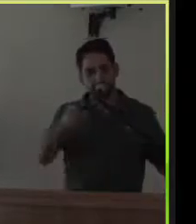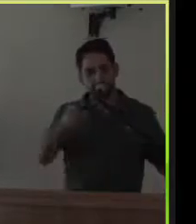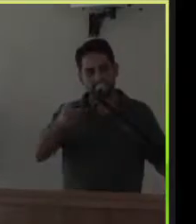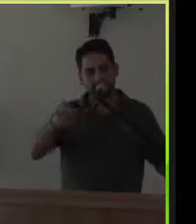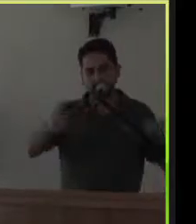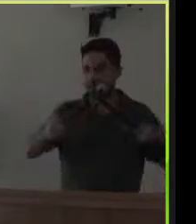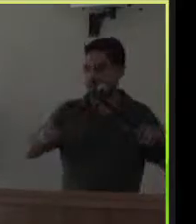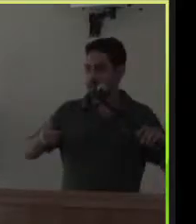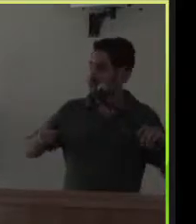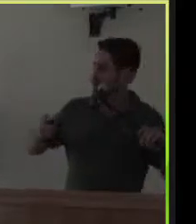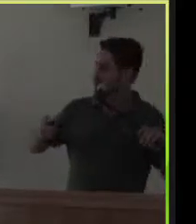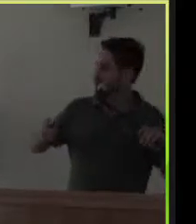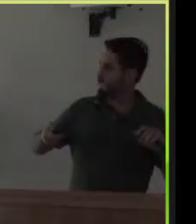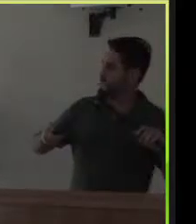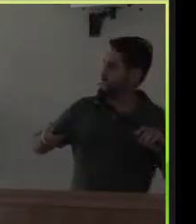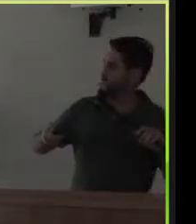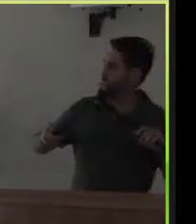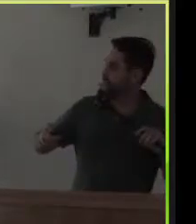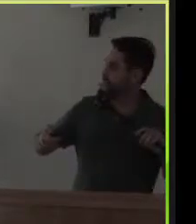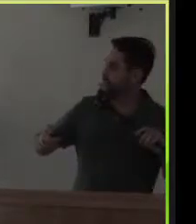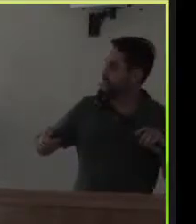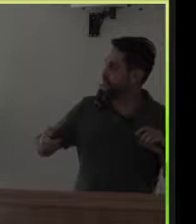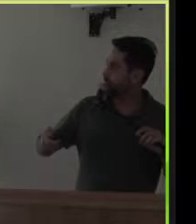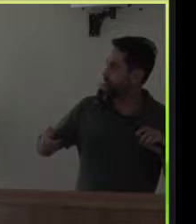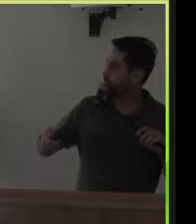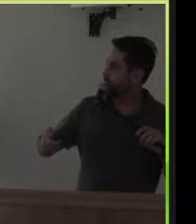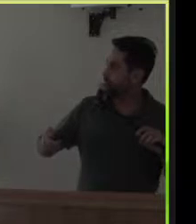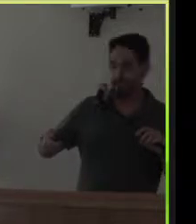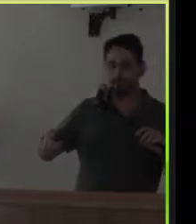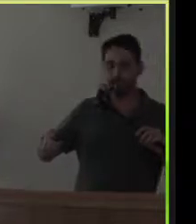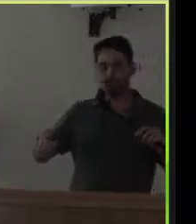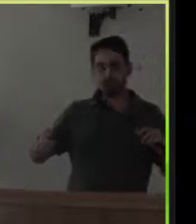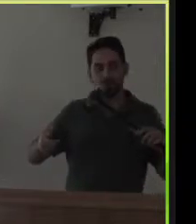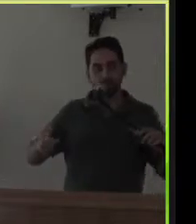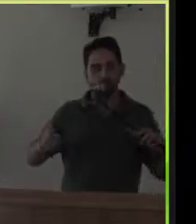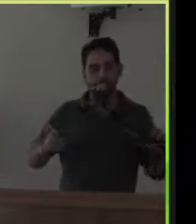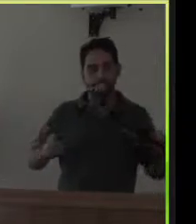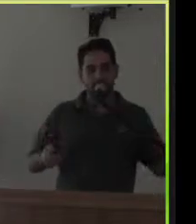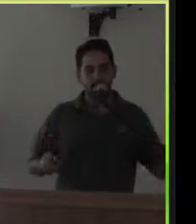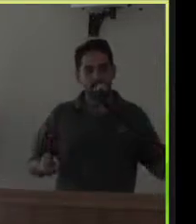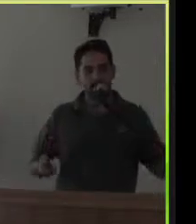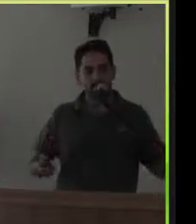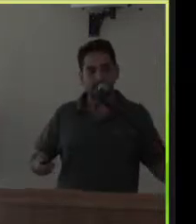Pode você passar? Próxima pasta? É. É.